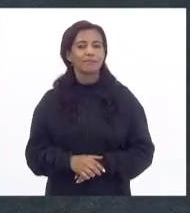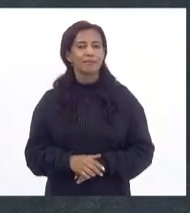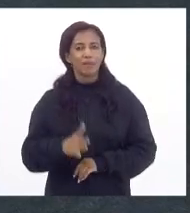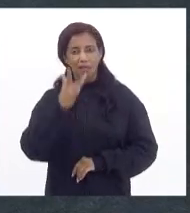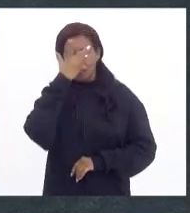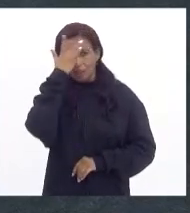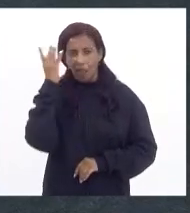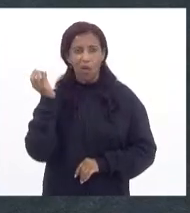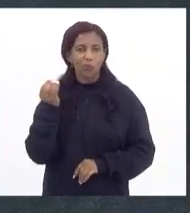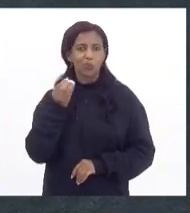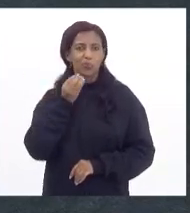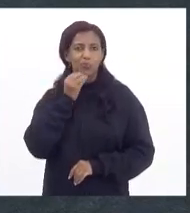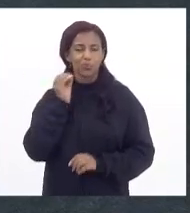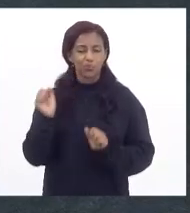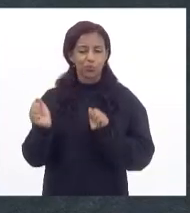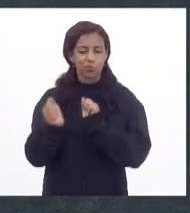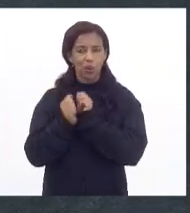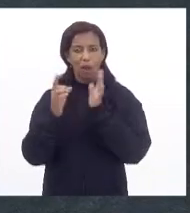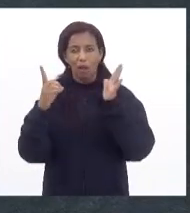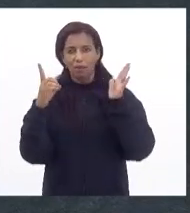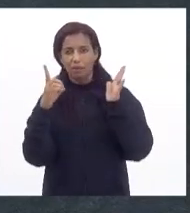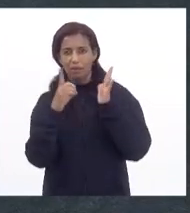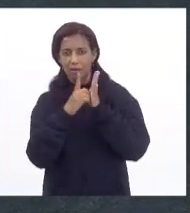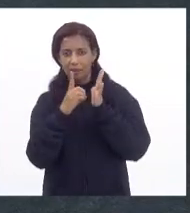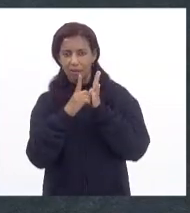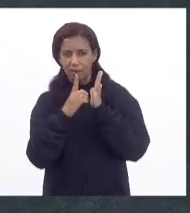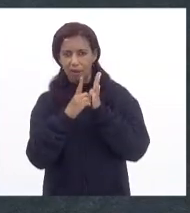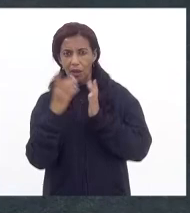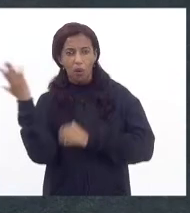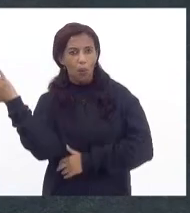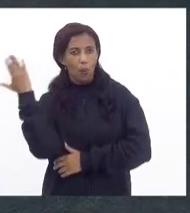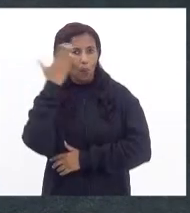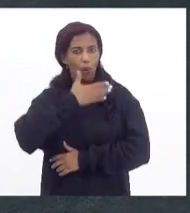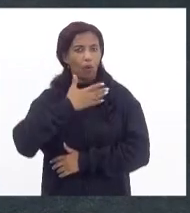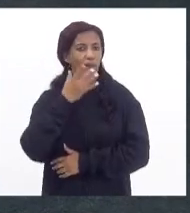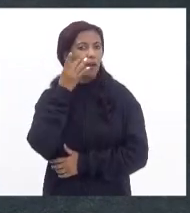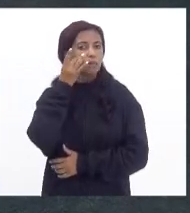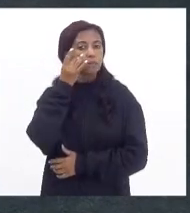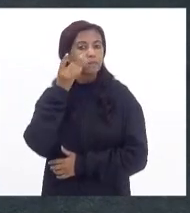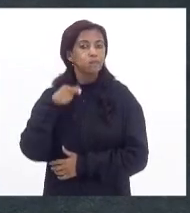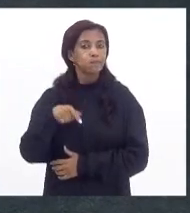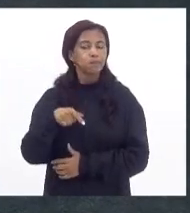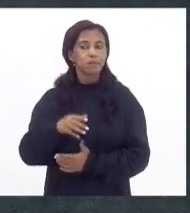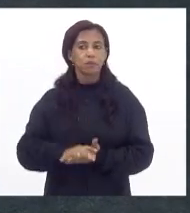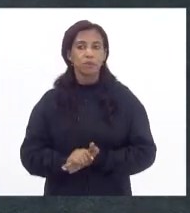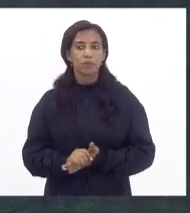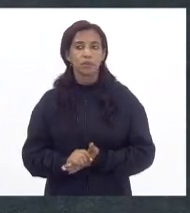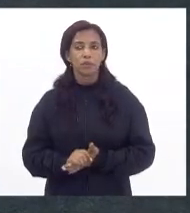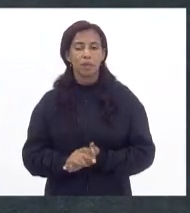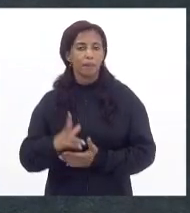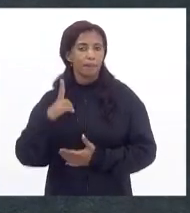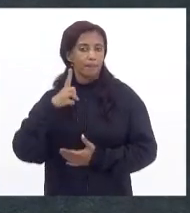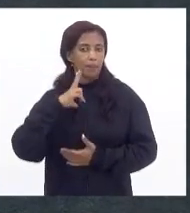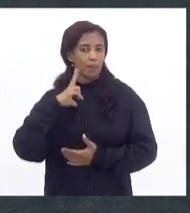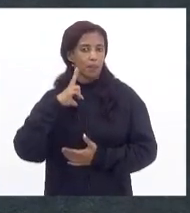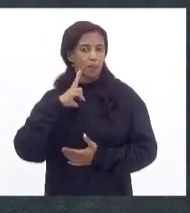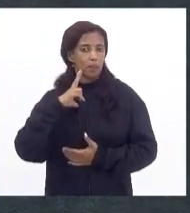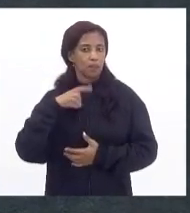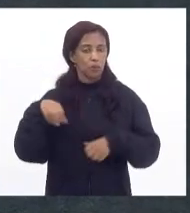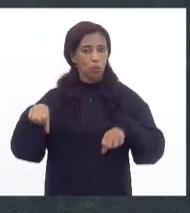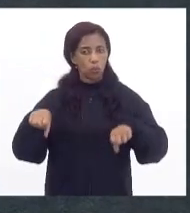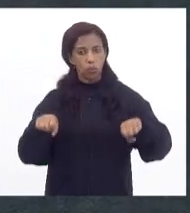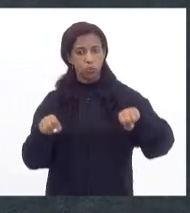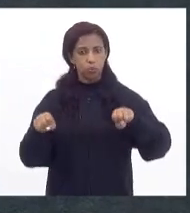puderem, junto ao DETRAN, comprovar o uso particular do seu